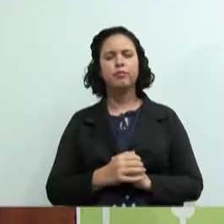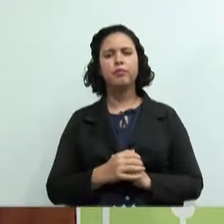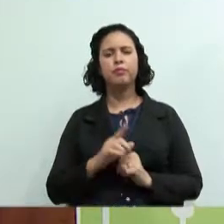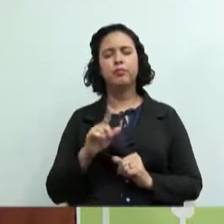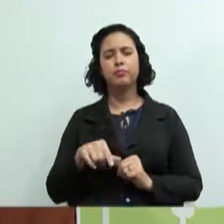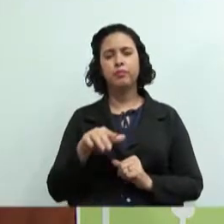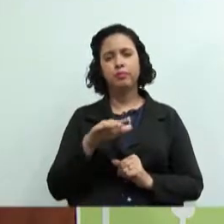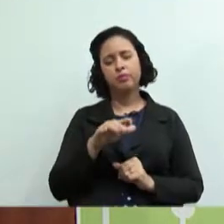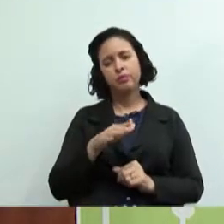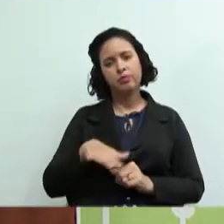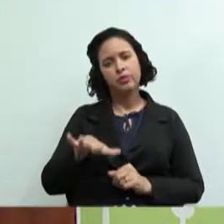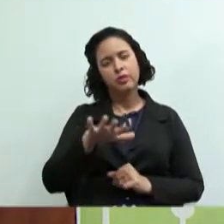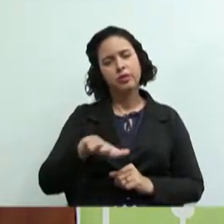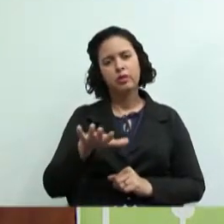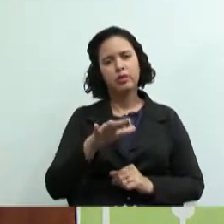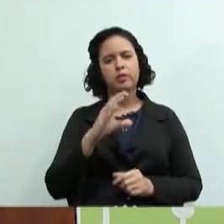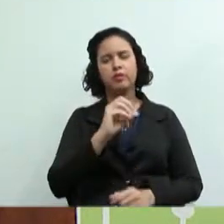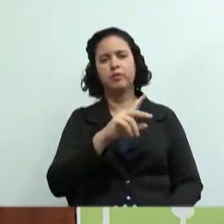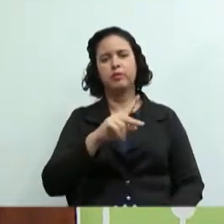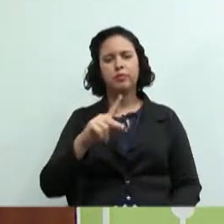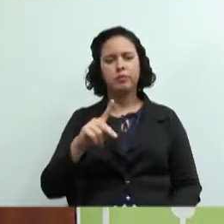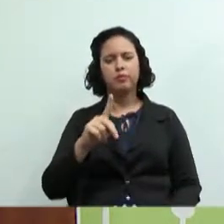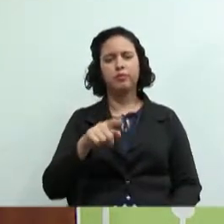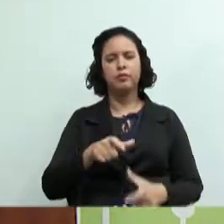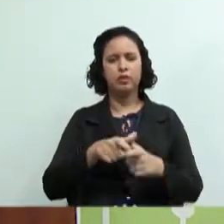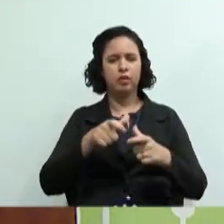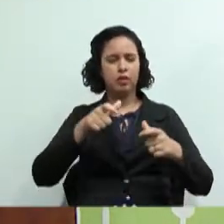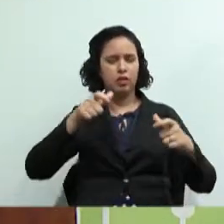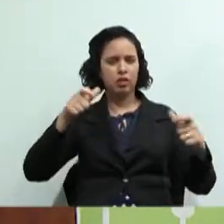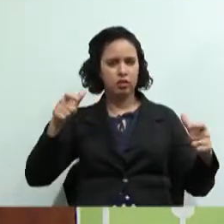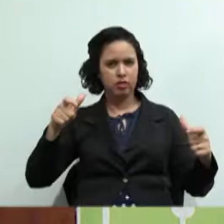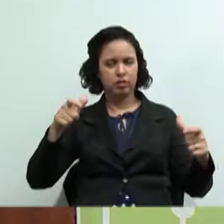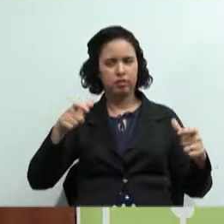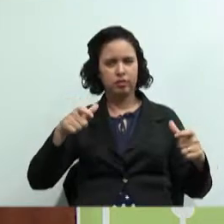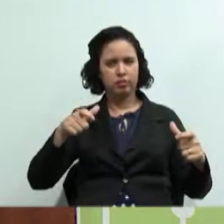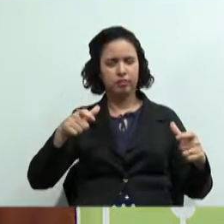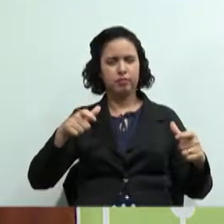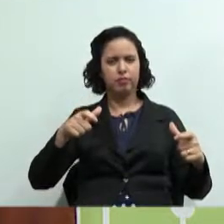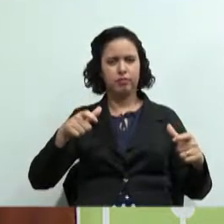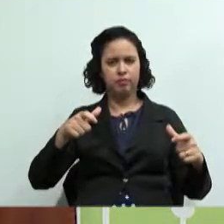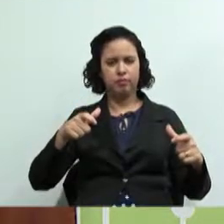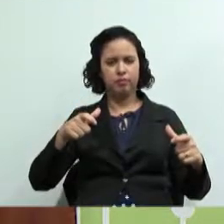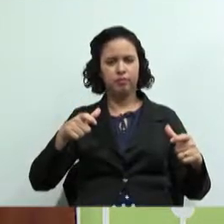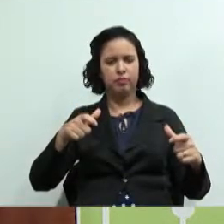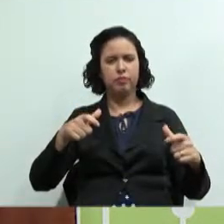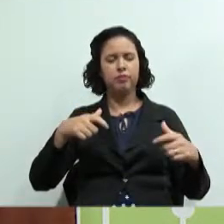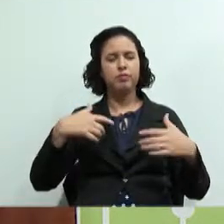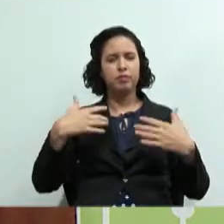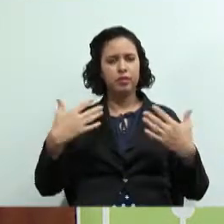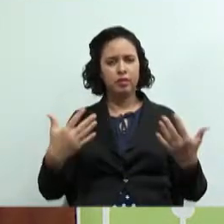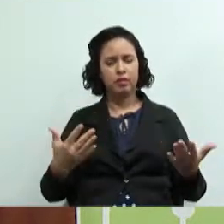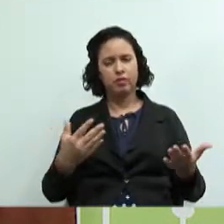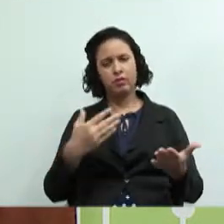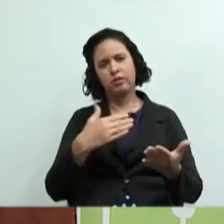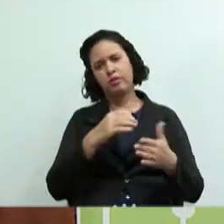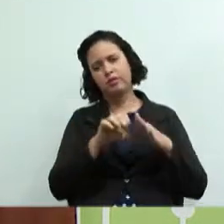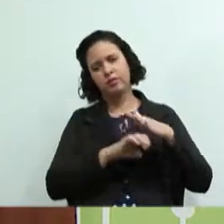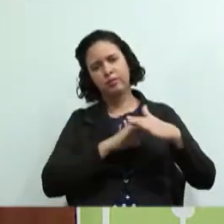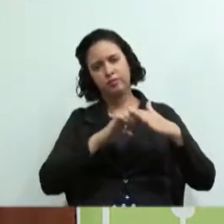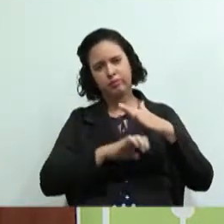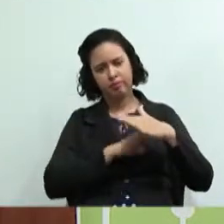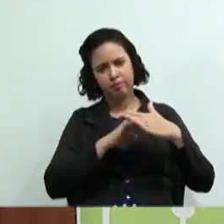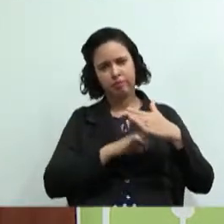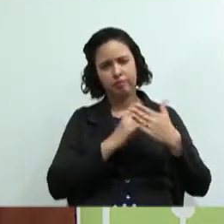cooperativismo que mais cresce quanto mais as empresas desempregam quanto maior a